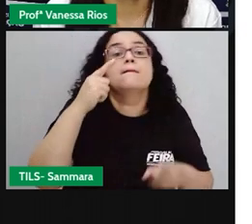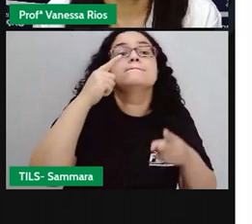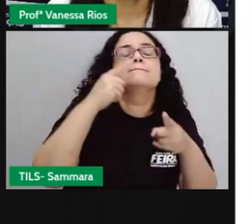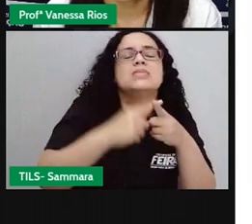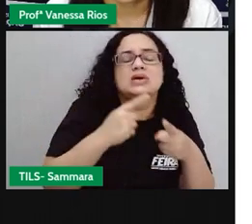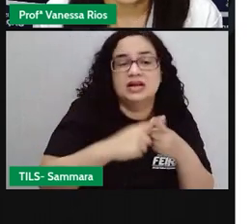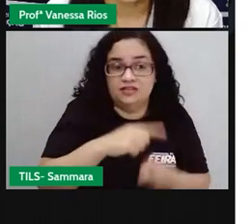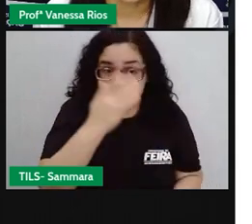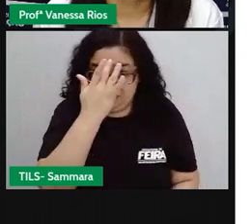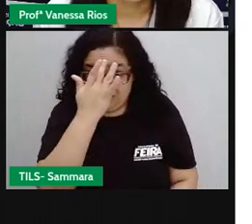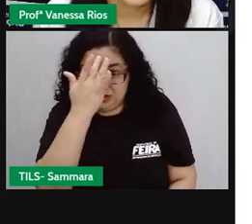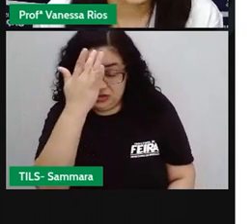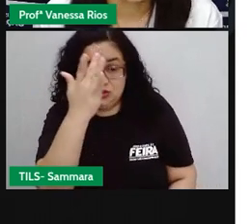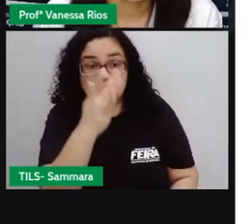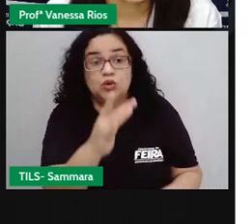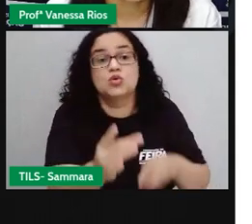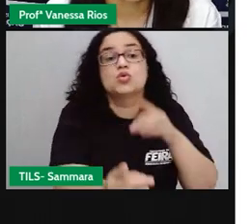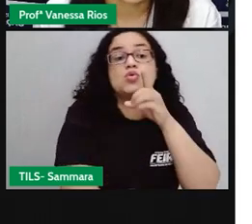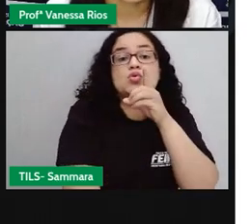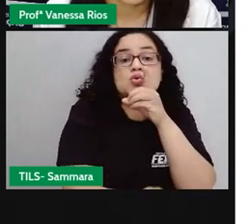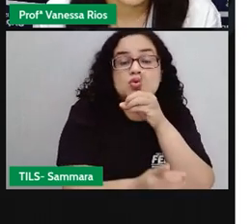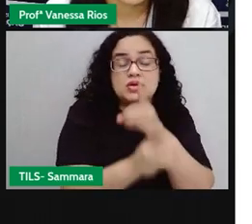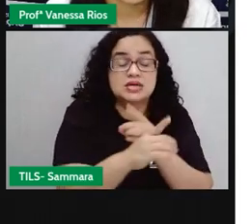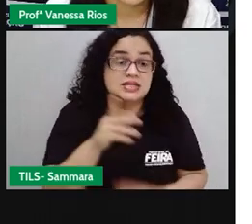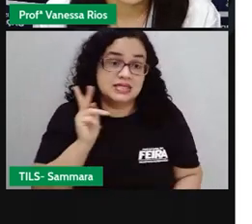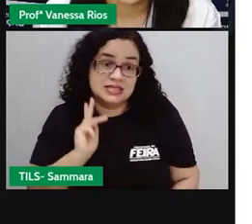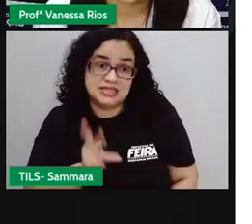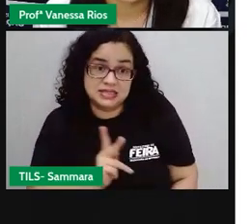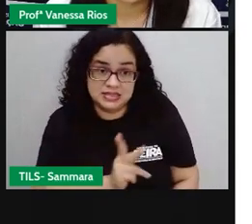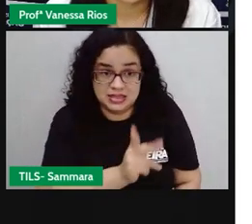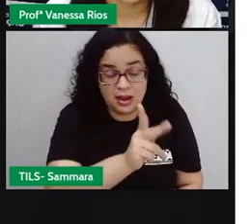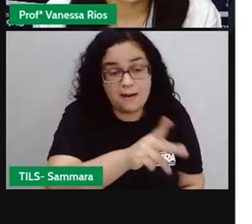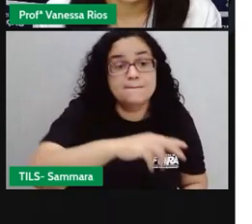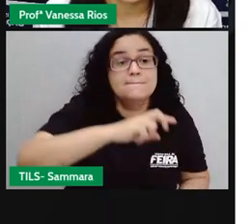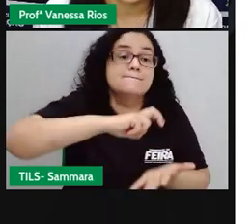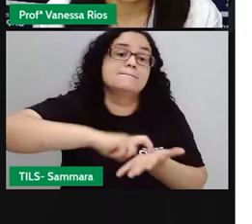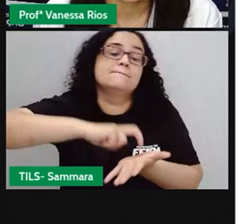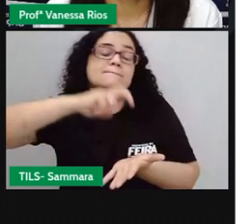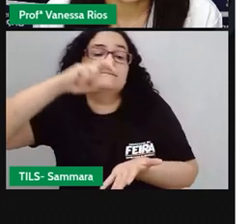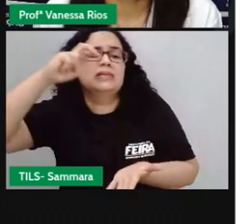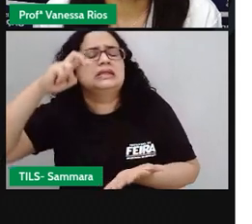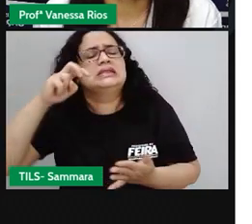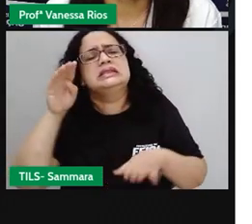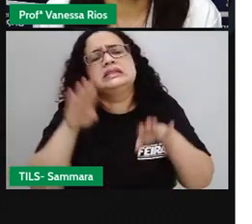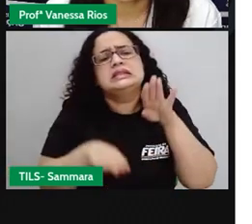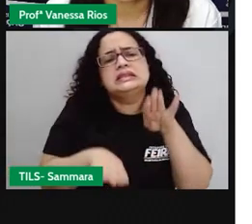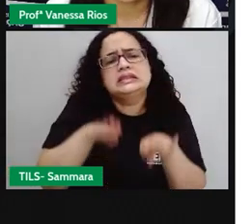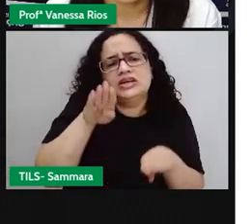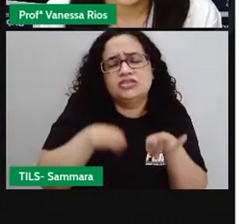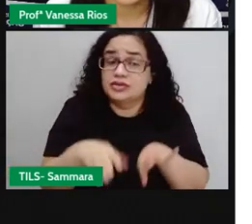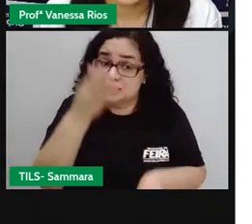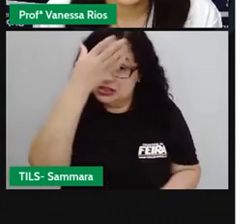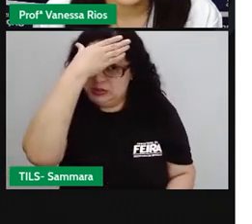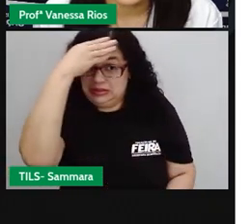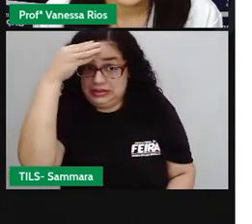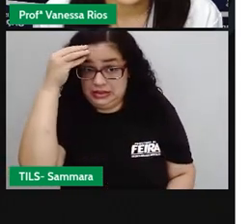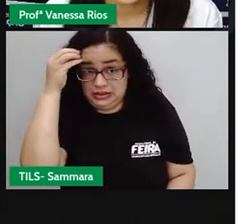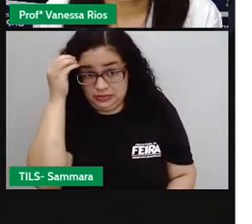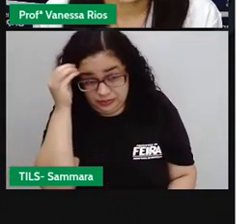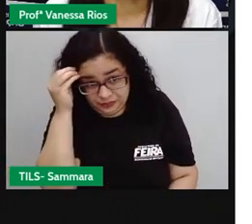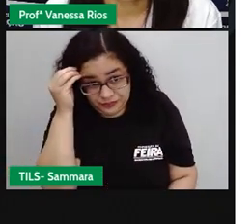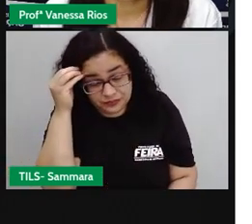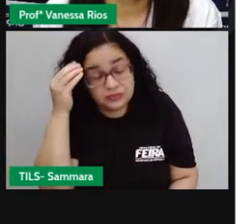faz-lhe? Ao contrário do que sempre, naquela manhã, e talvez por esquecimento,